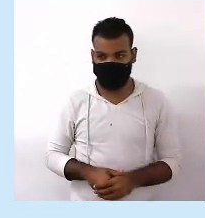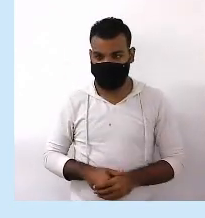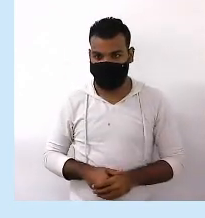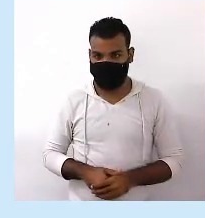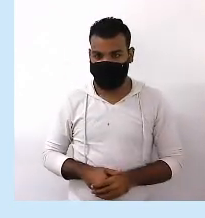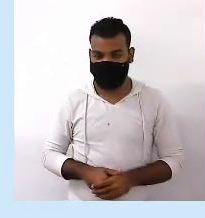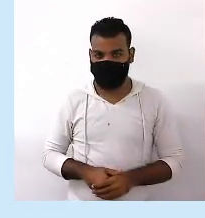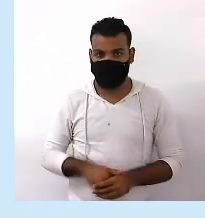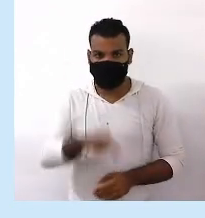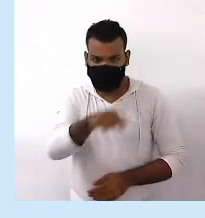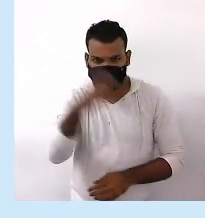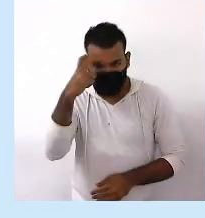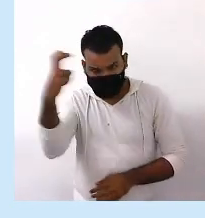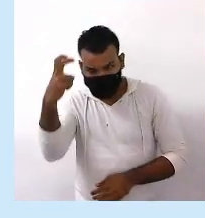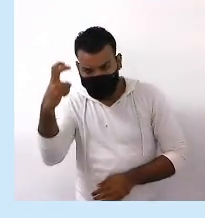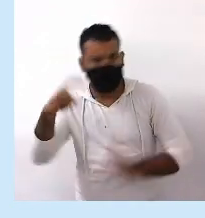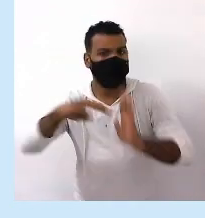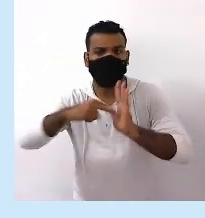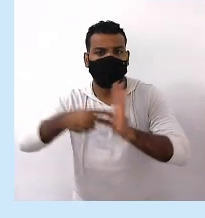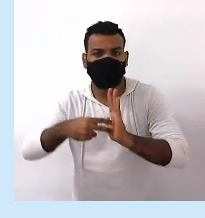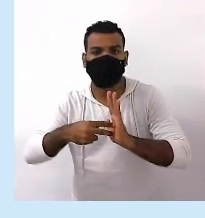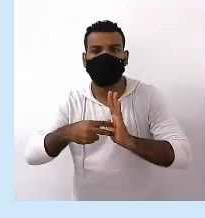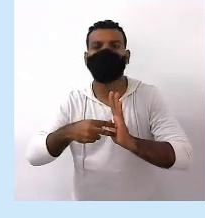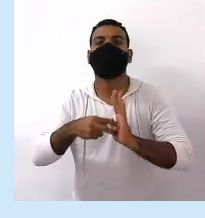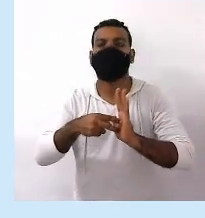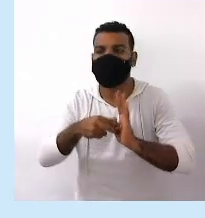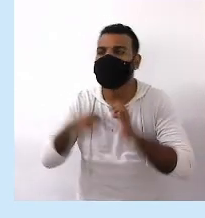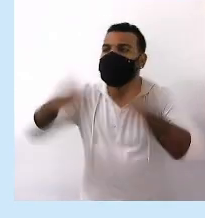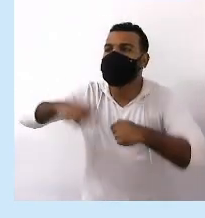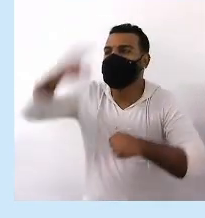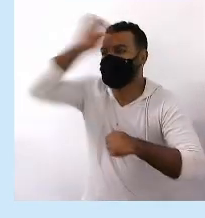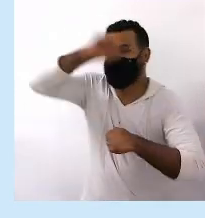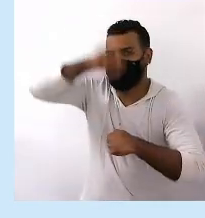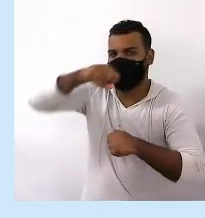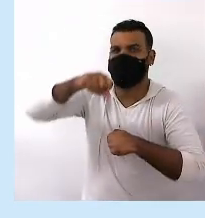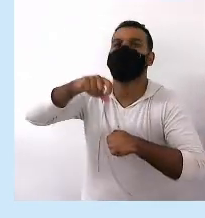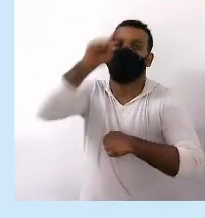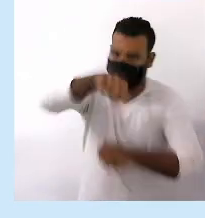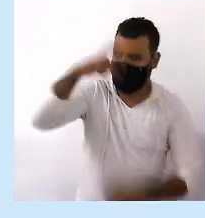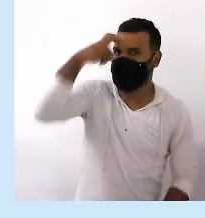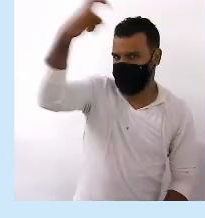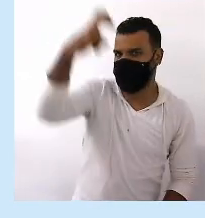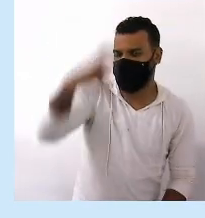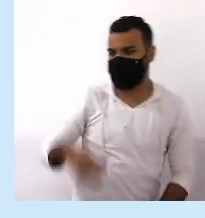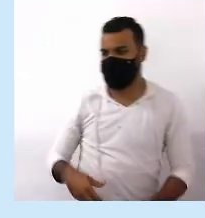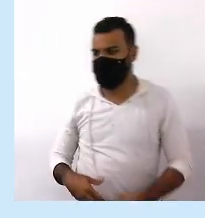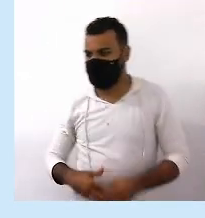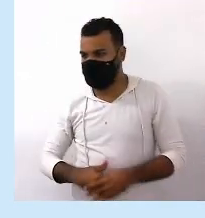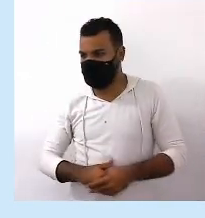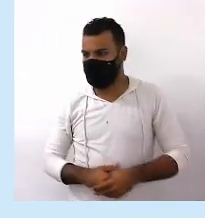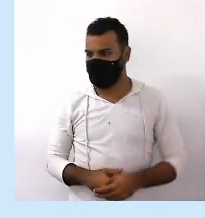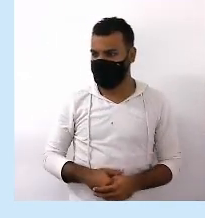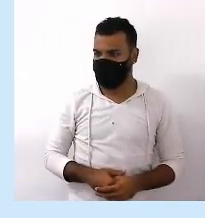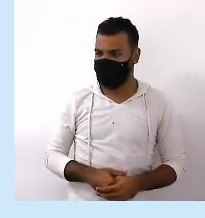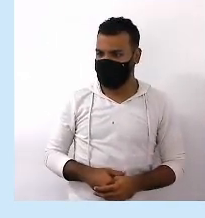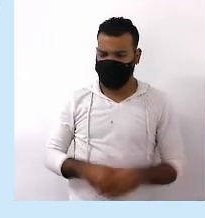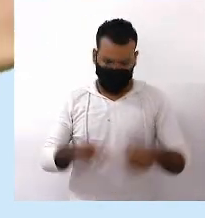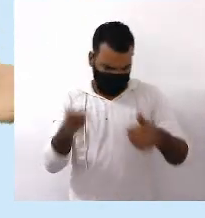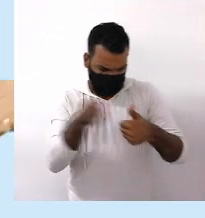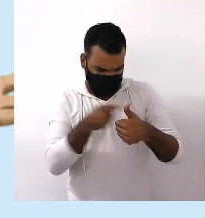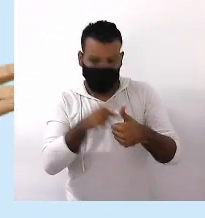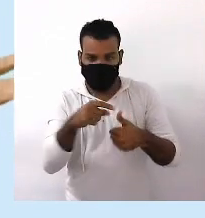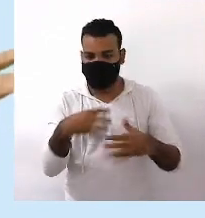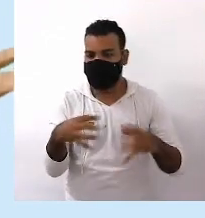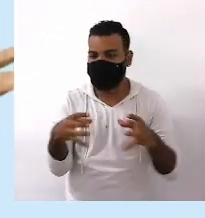Sábio é aquele que conhece o que tem que aprender Então, olha só Primeiro, vivemos em